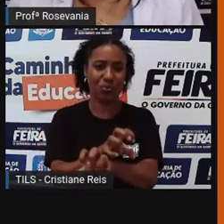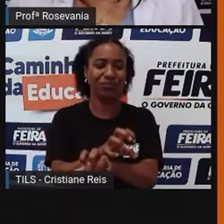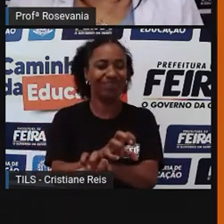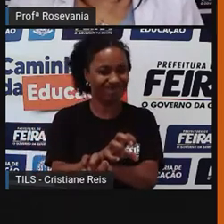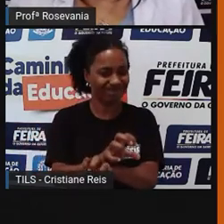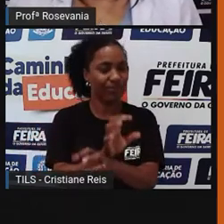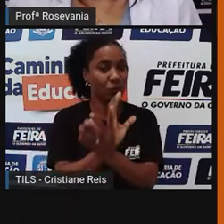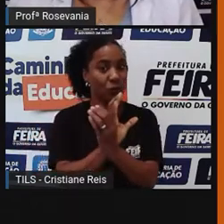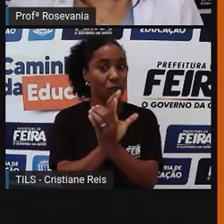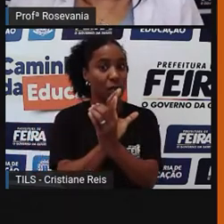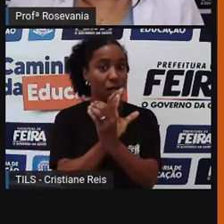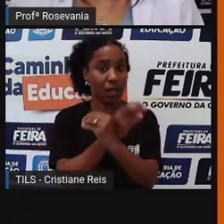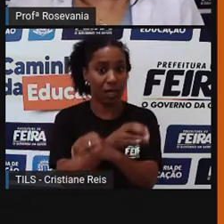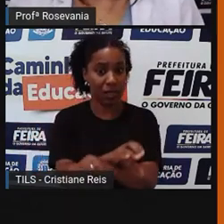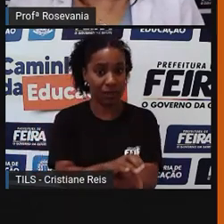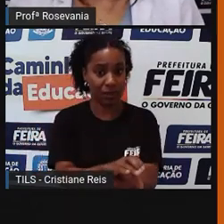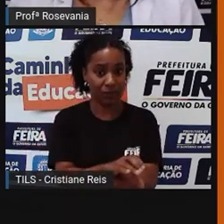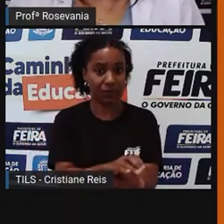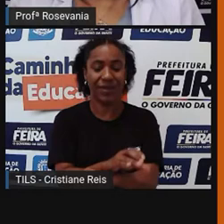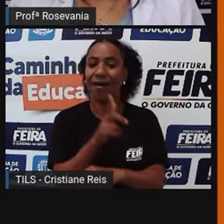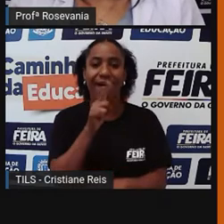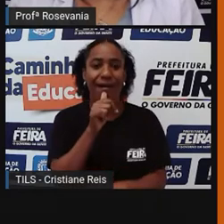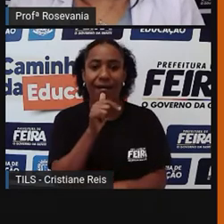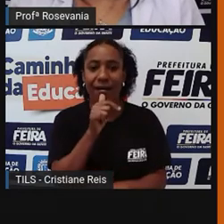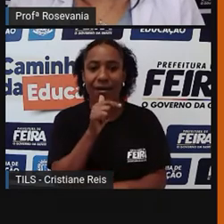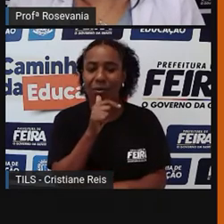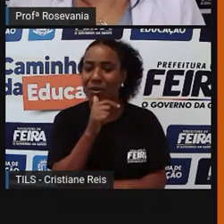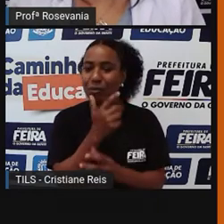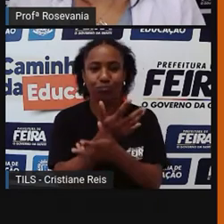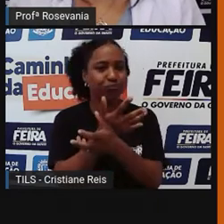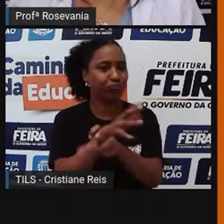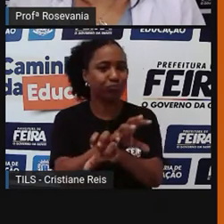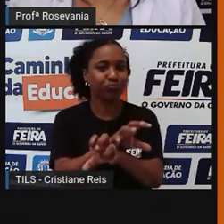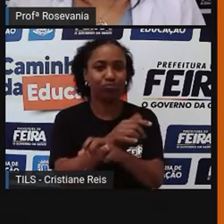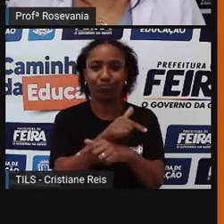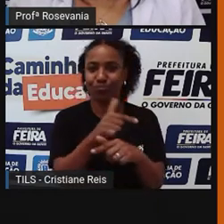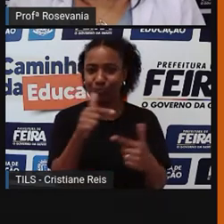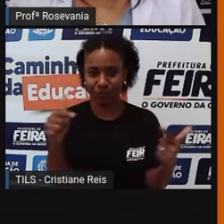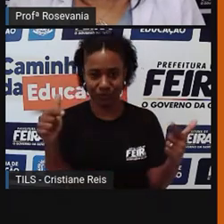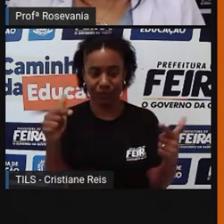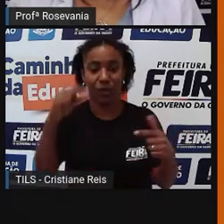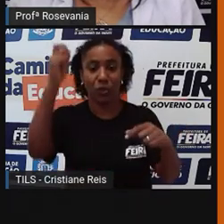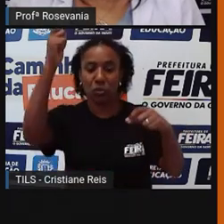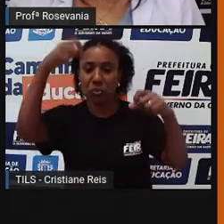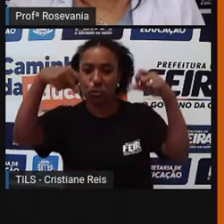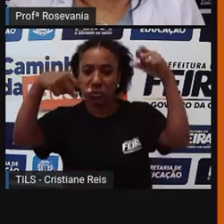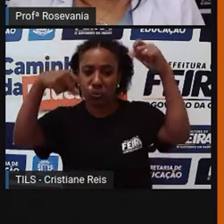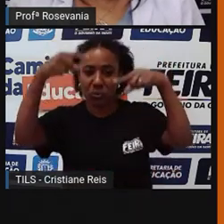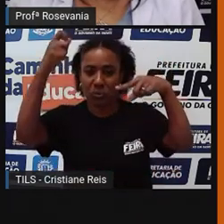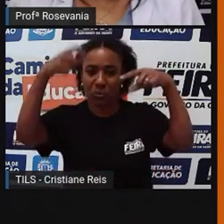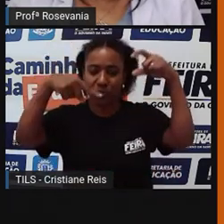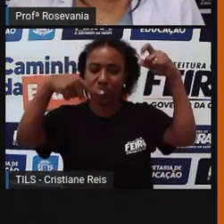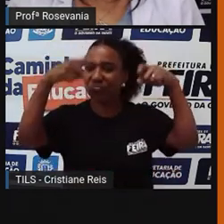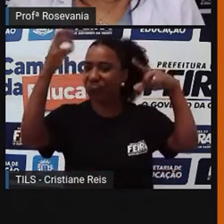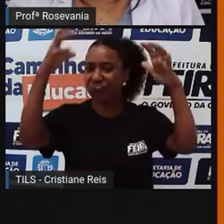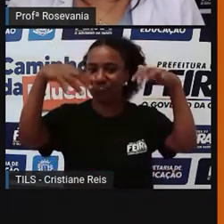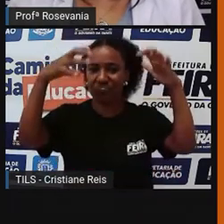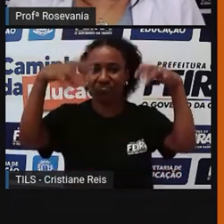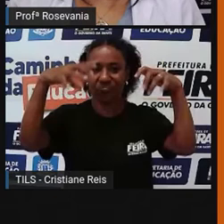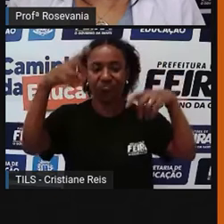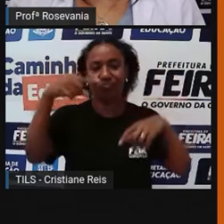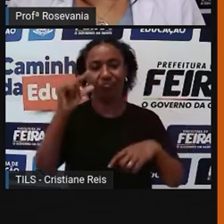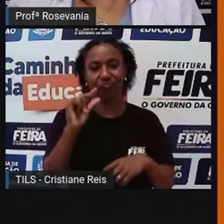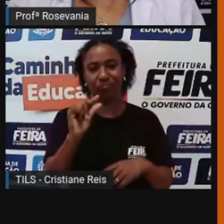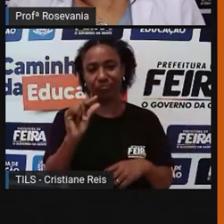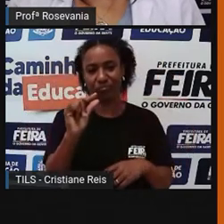característica mesmo de falta de água, falta de chuva. Então, a gente vai ter, desde as paisagens mais úmidas,